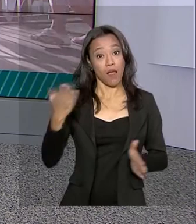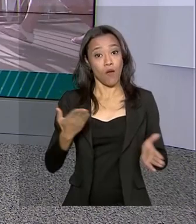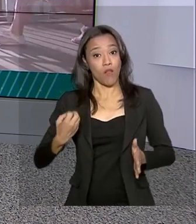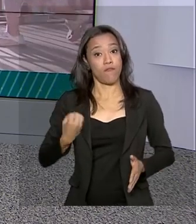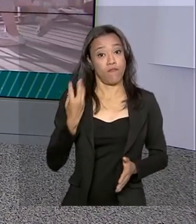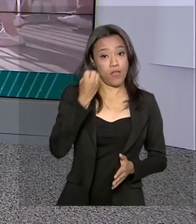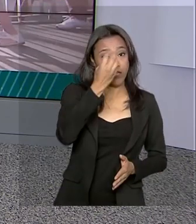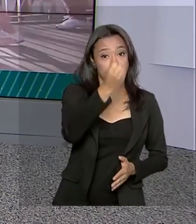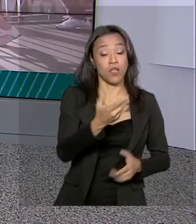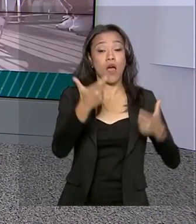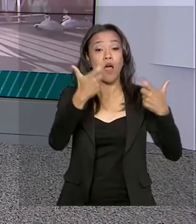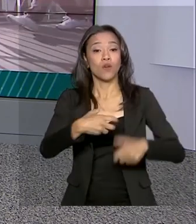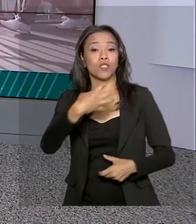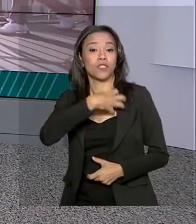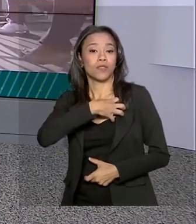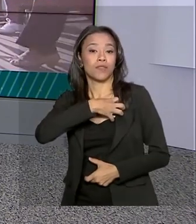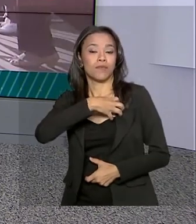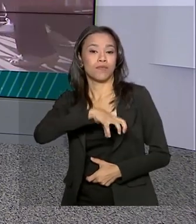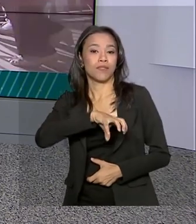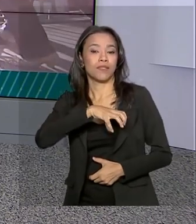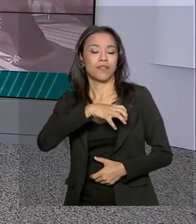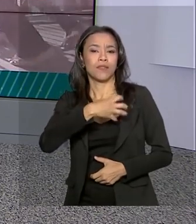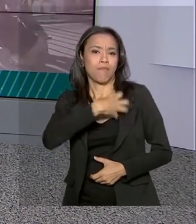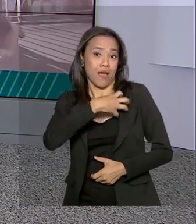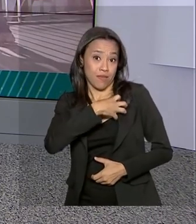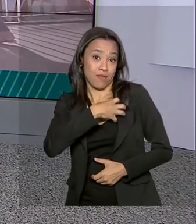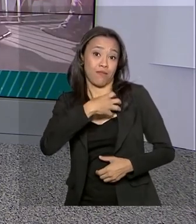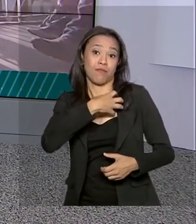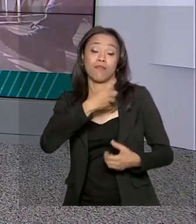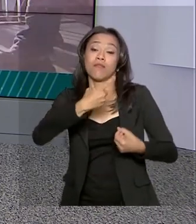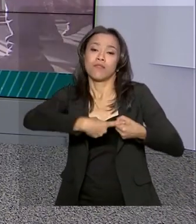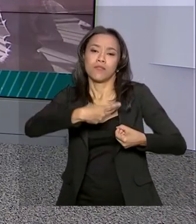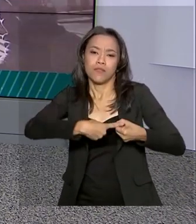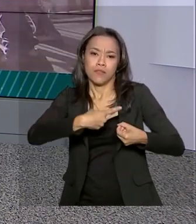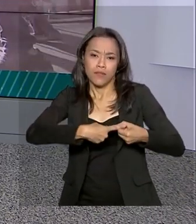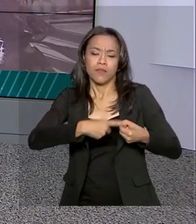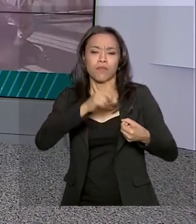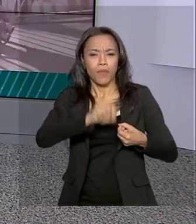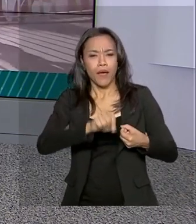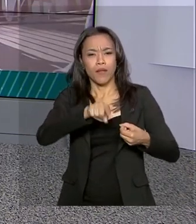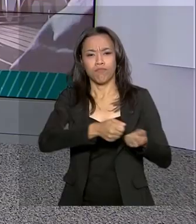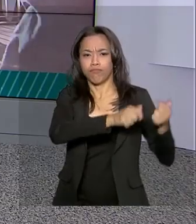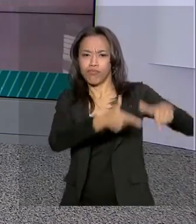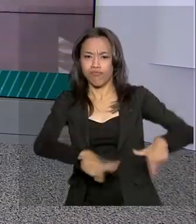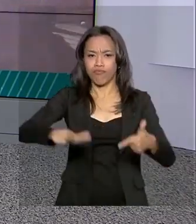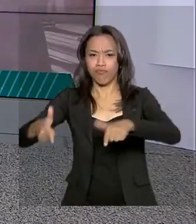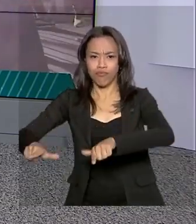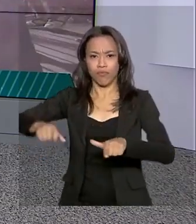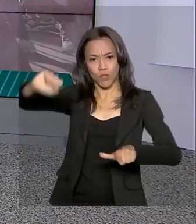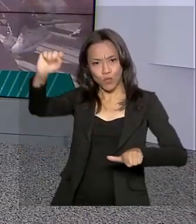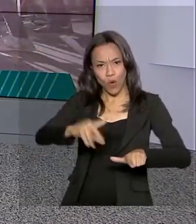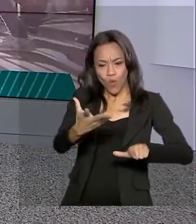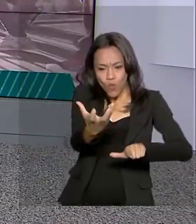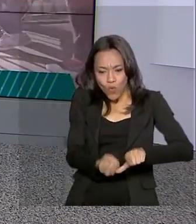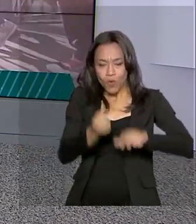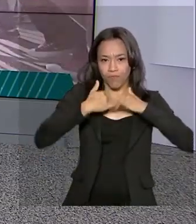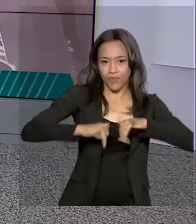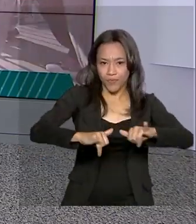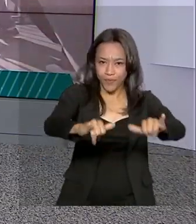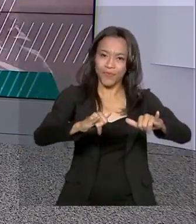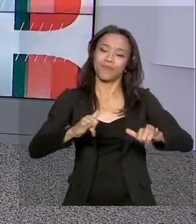município baiano de Sobradinho para inaugurar a primeira etapa da usina fotovoltaica flutuante da Companhia